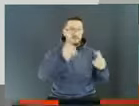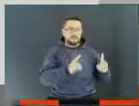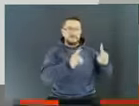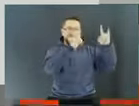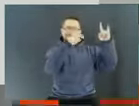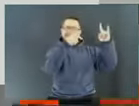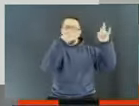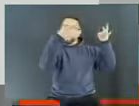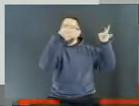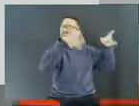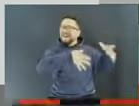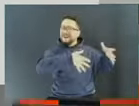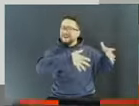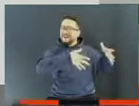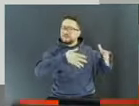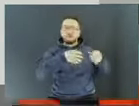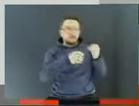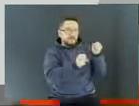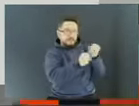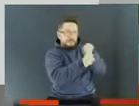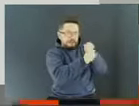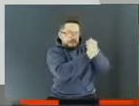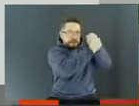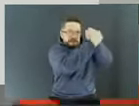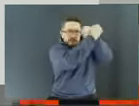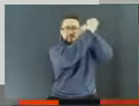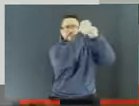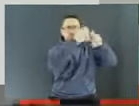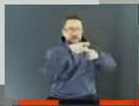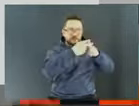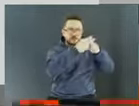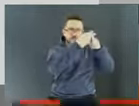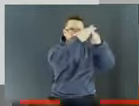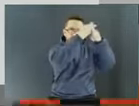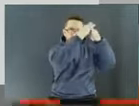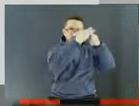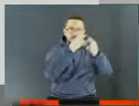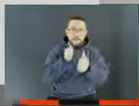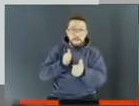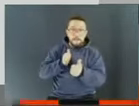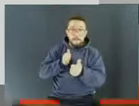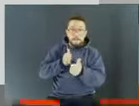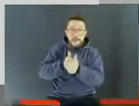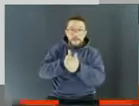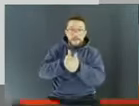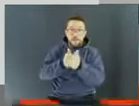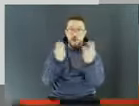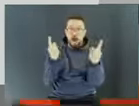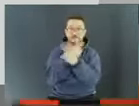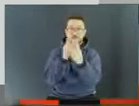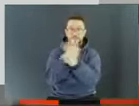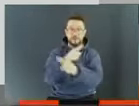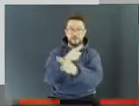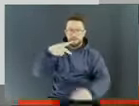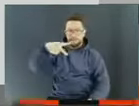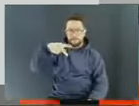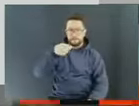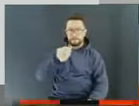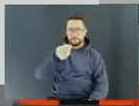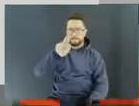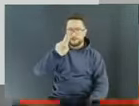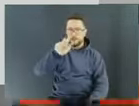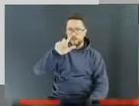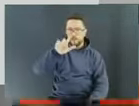reformado, fizeram 17 andares a duas quadras da Avenida Paulista. Ou seja, uma cidade que é um completamente caos de